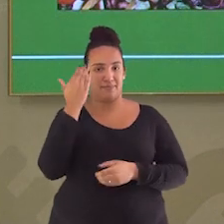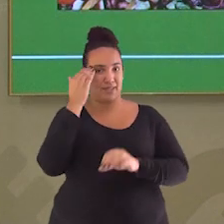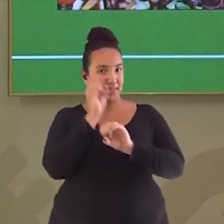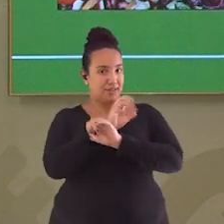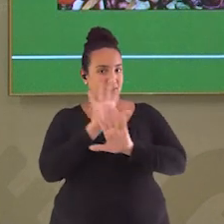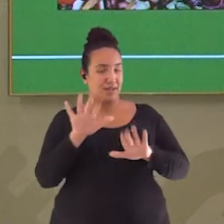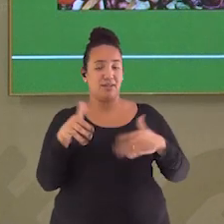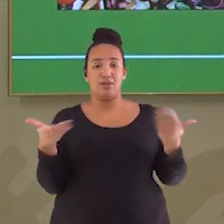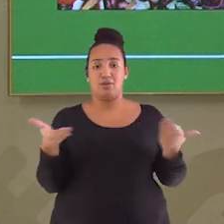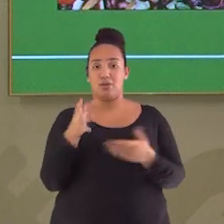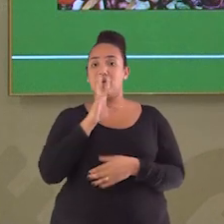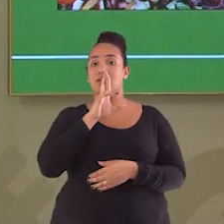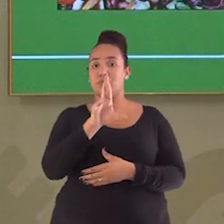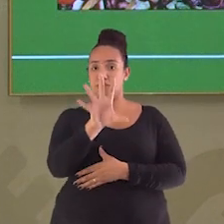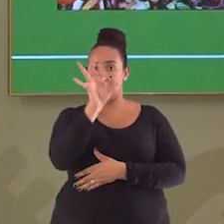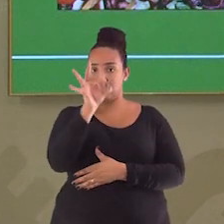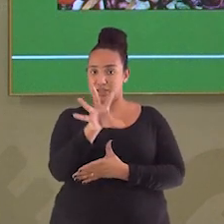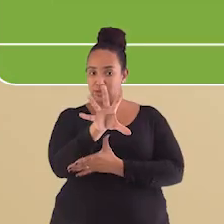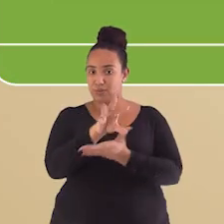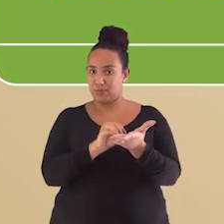corrigir seus cadernos, porque eu vou dar um tempo.